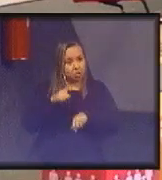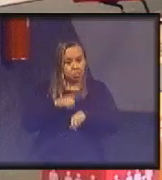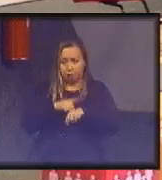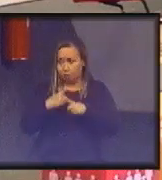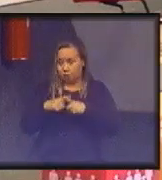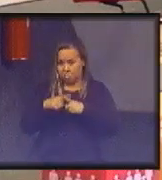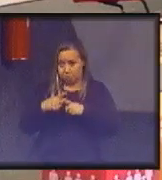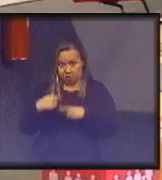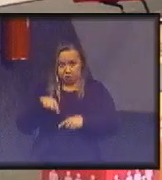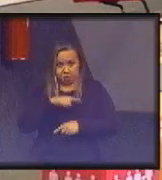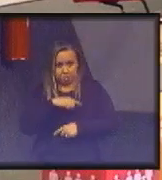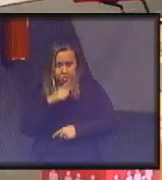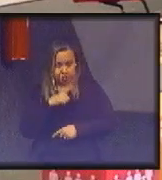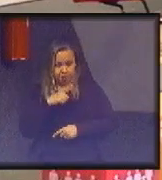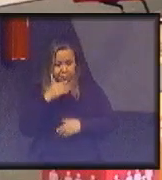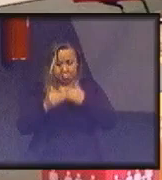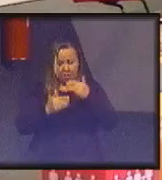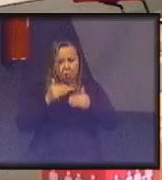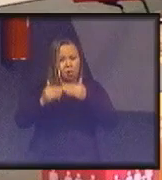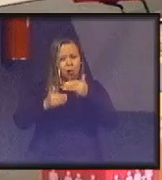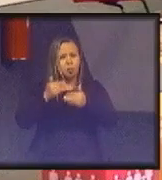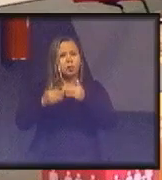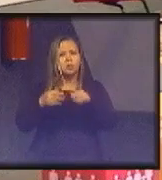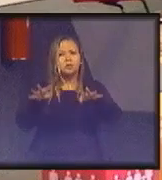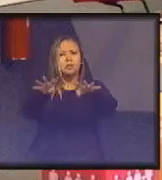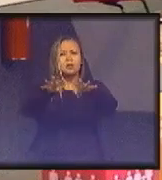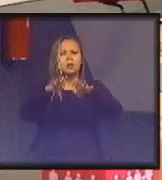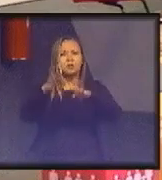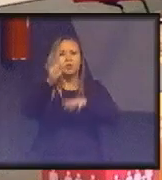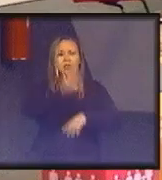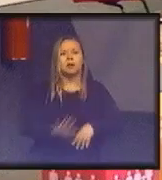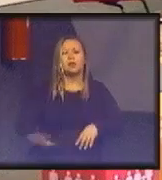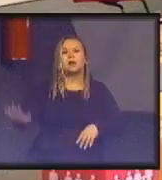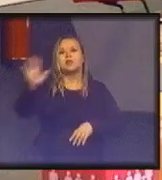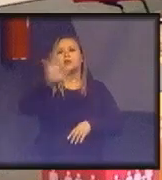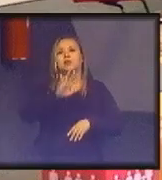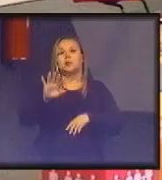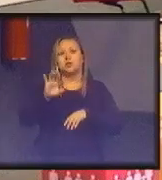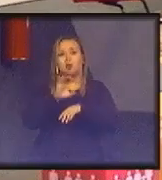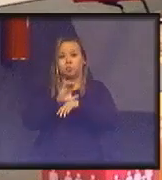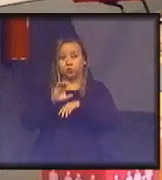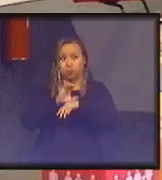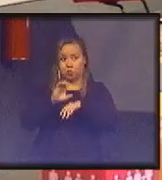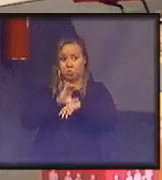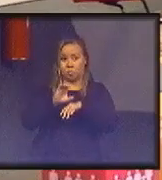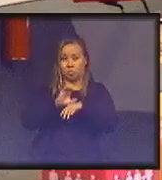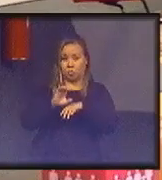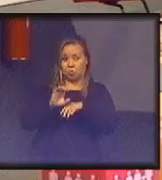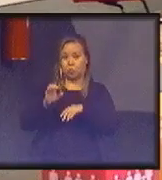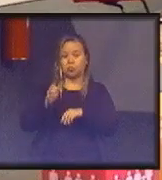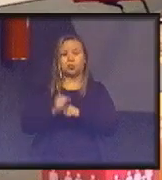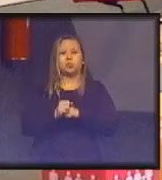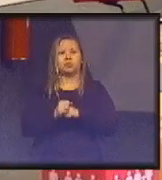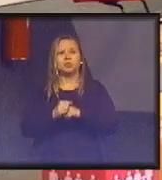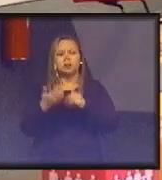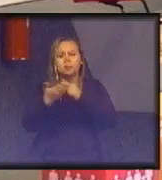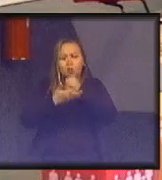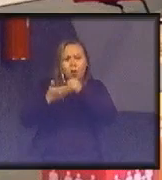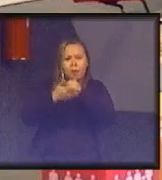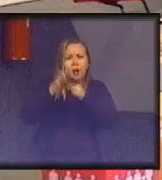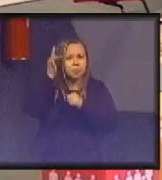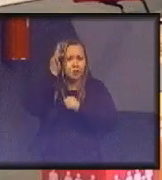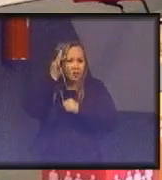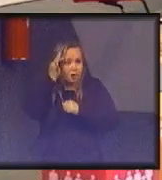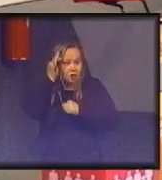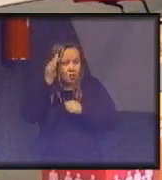tivemos o processo da Assembleia Nacional Constituinte, quer dizer, a base filosófica que